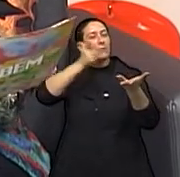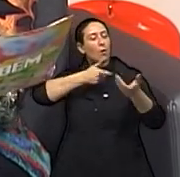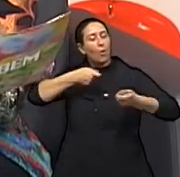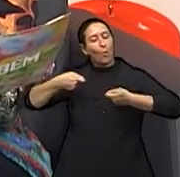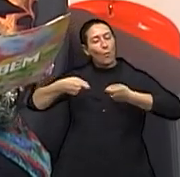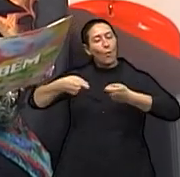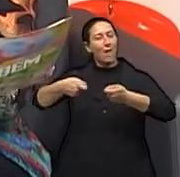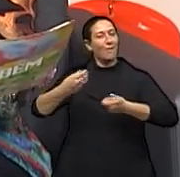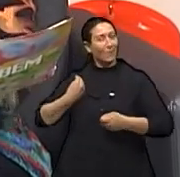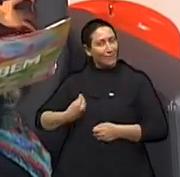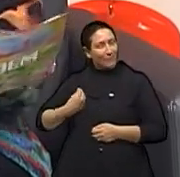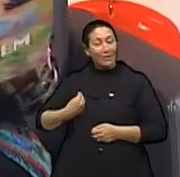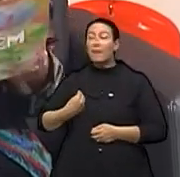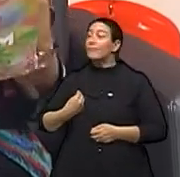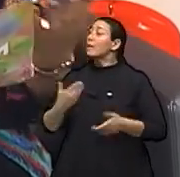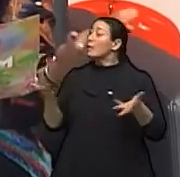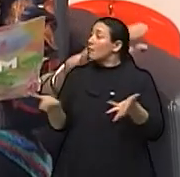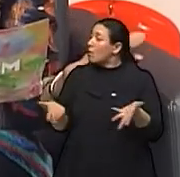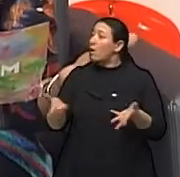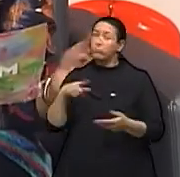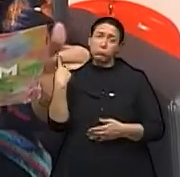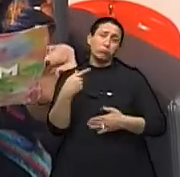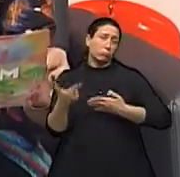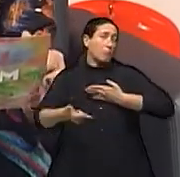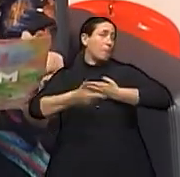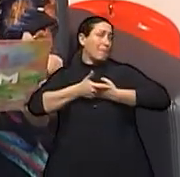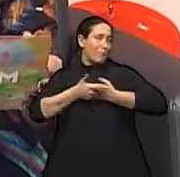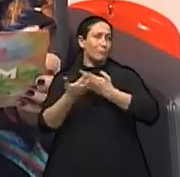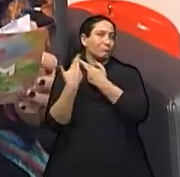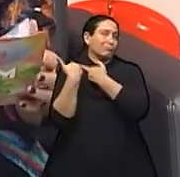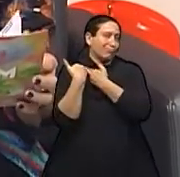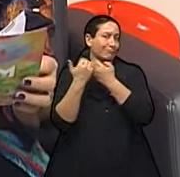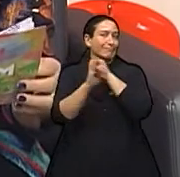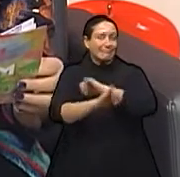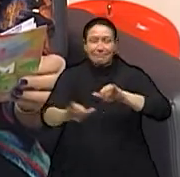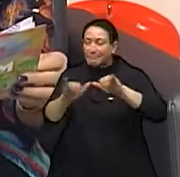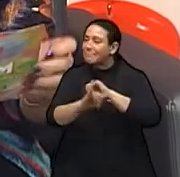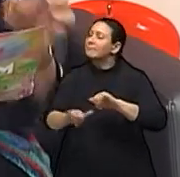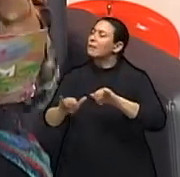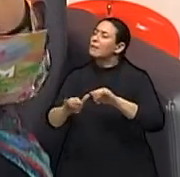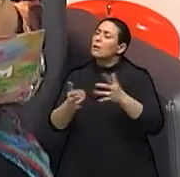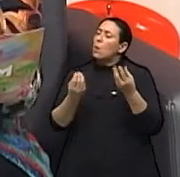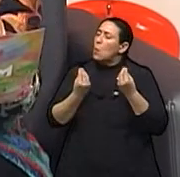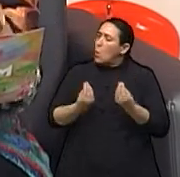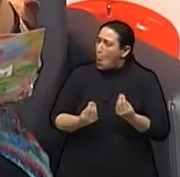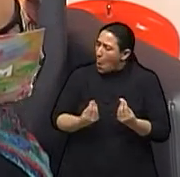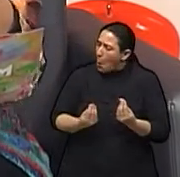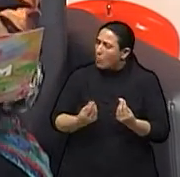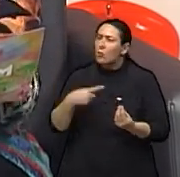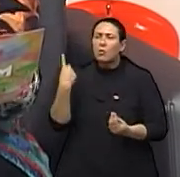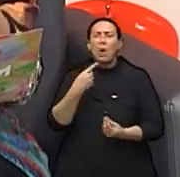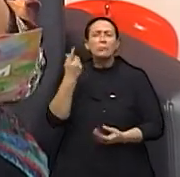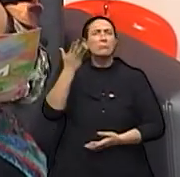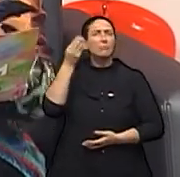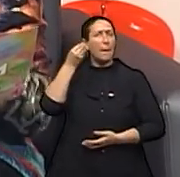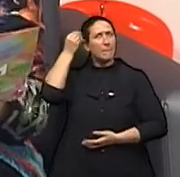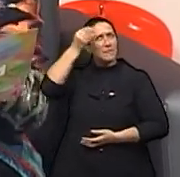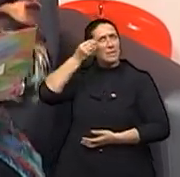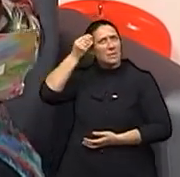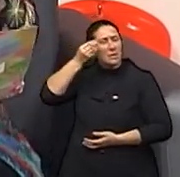tão bonito, né? E é o nosso papel, a gente veio para isso, né? Como é que a gente pode definir psicoterapia